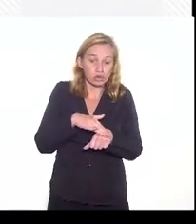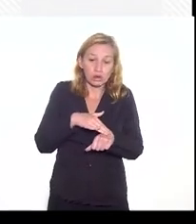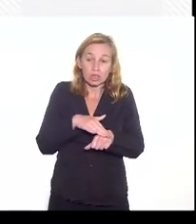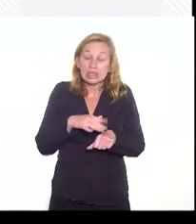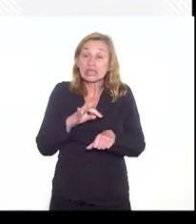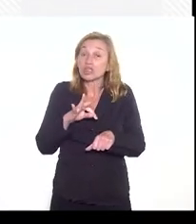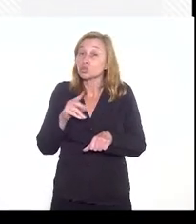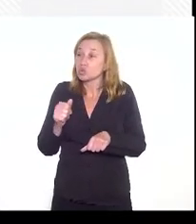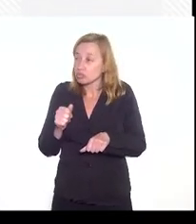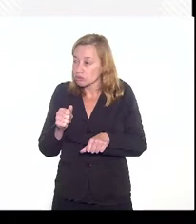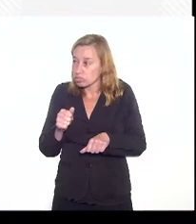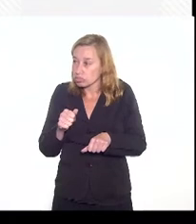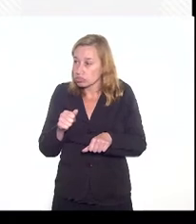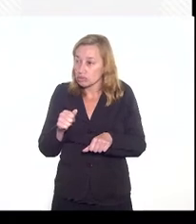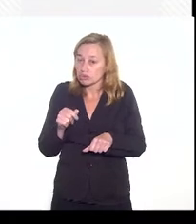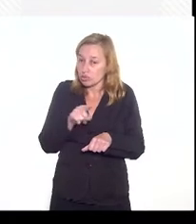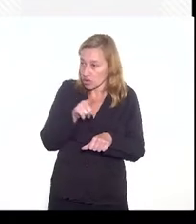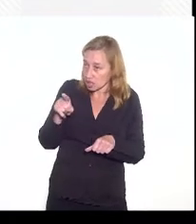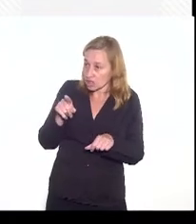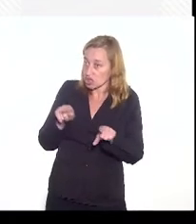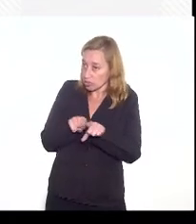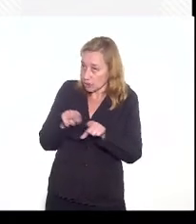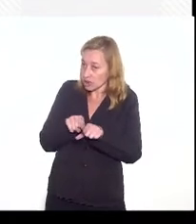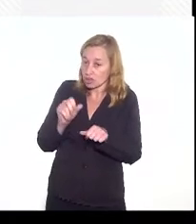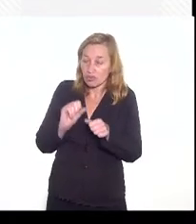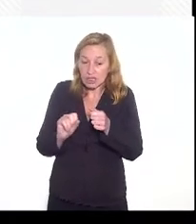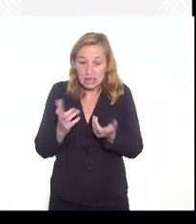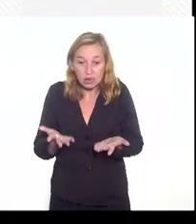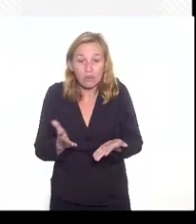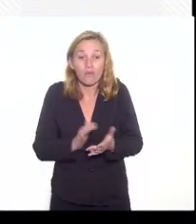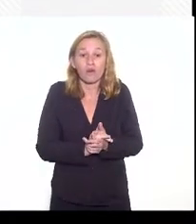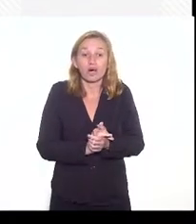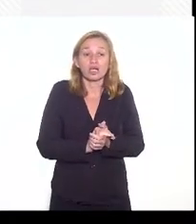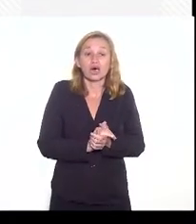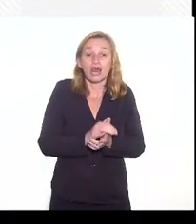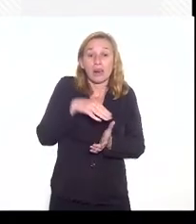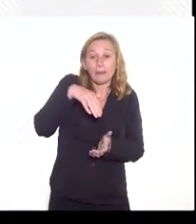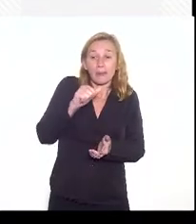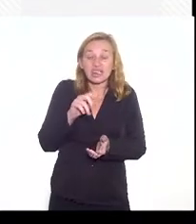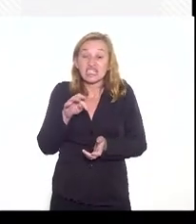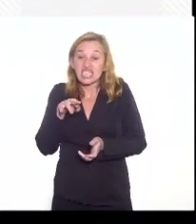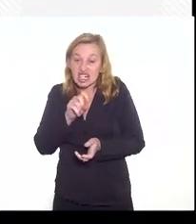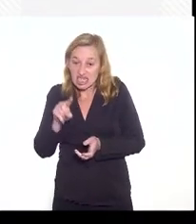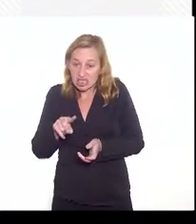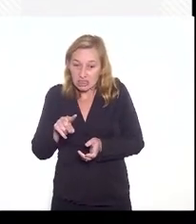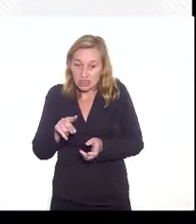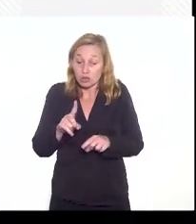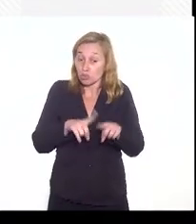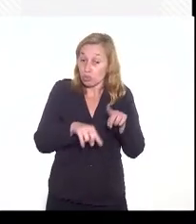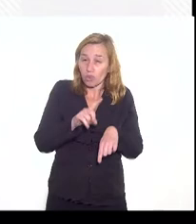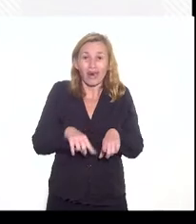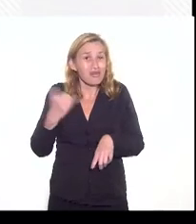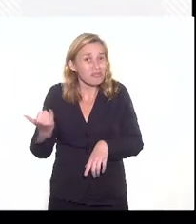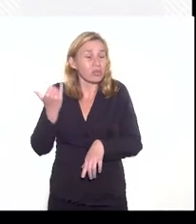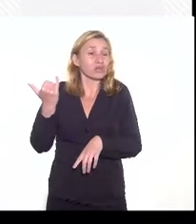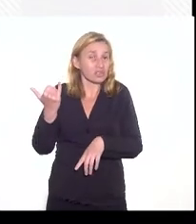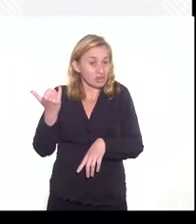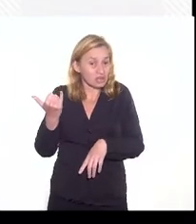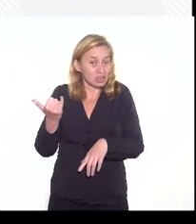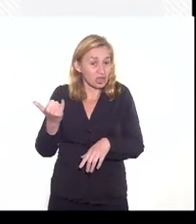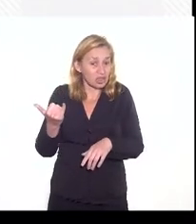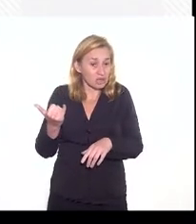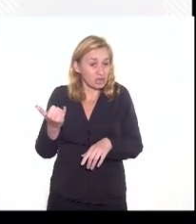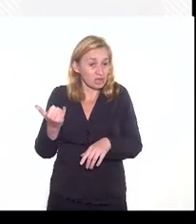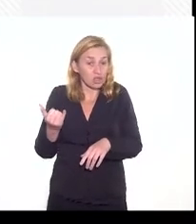tem tudo a ver com o que a Assembleia também está fazendo com relação à matriz insumo-produto, que é super necessária, inclusive para